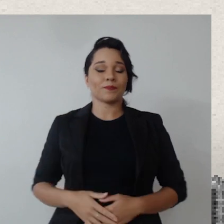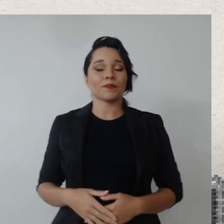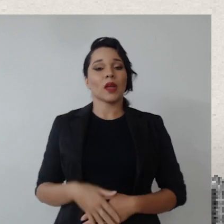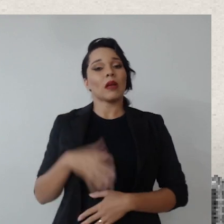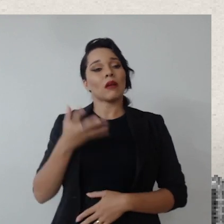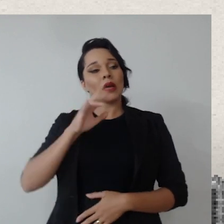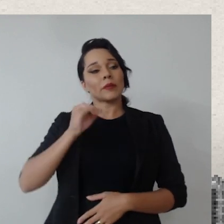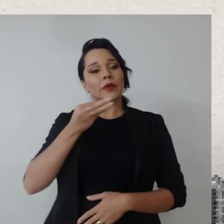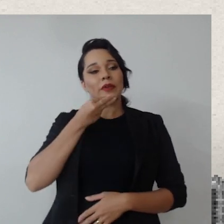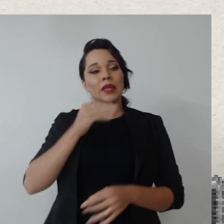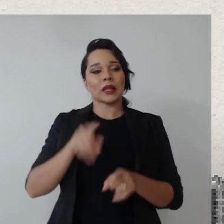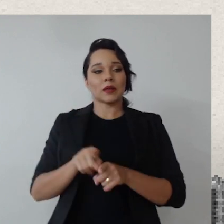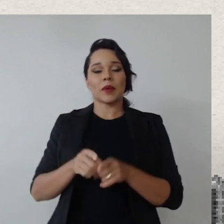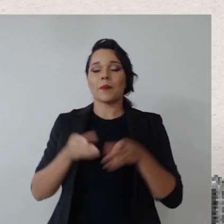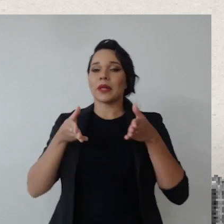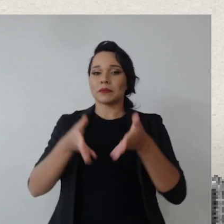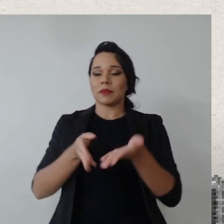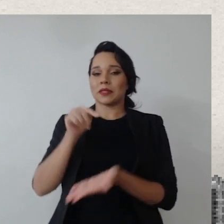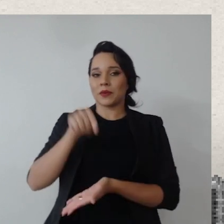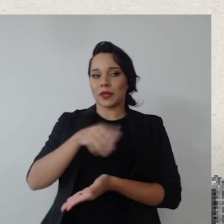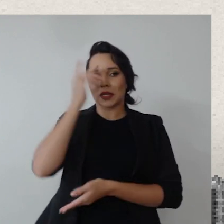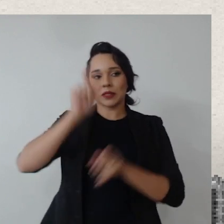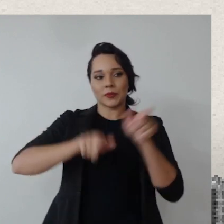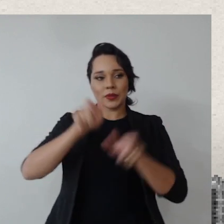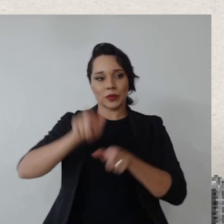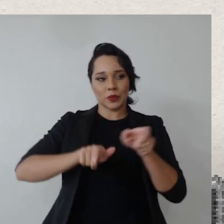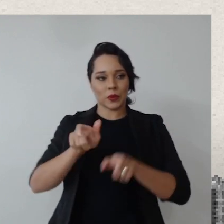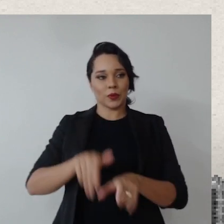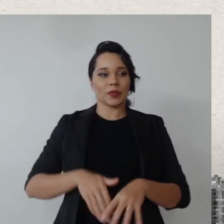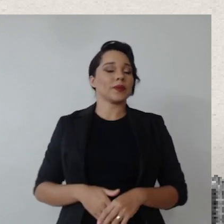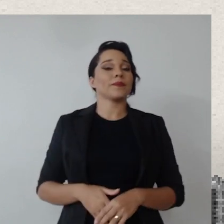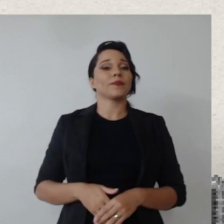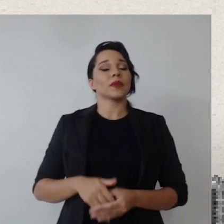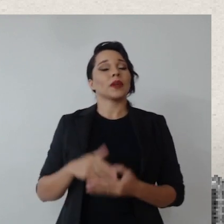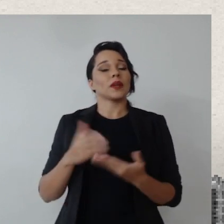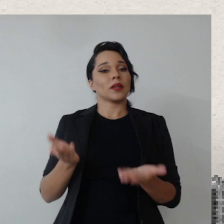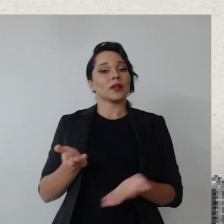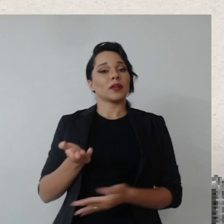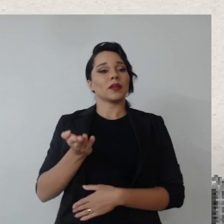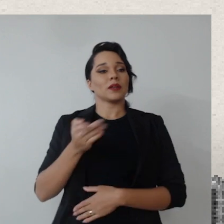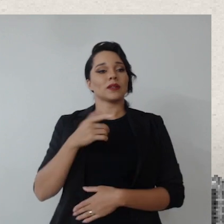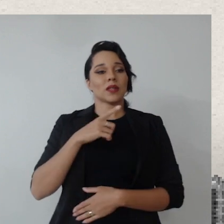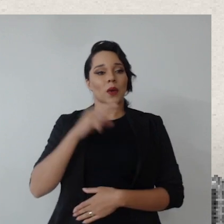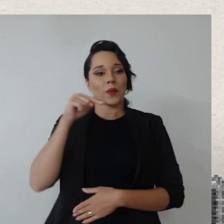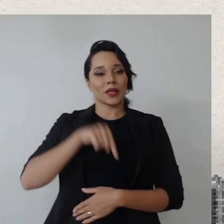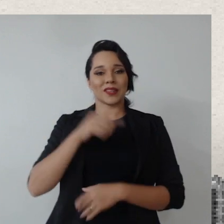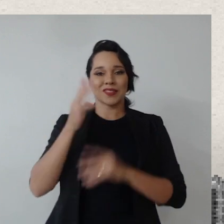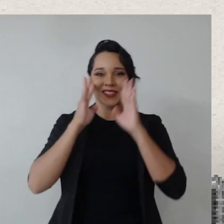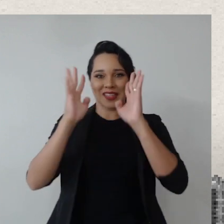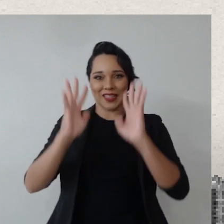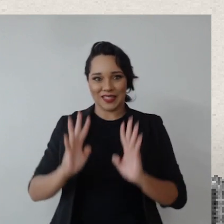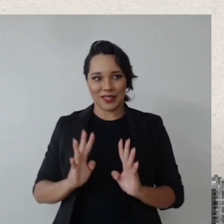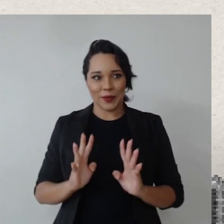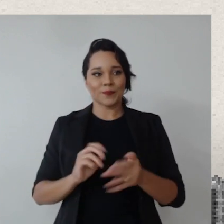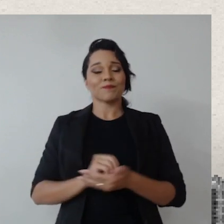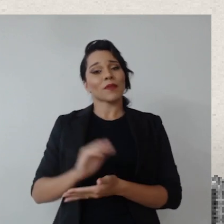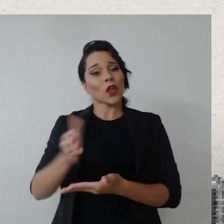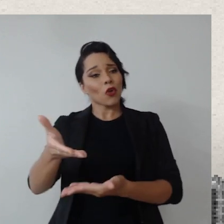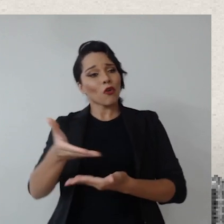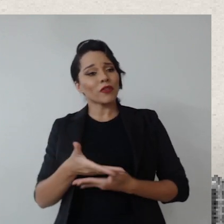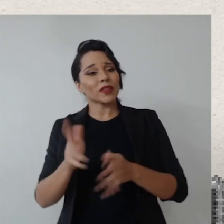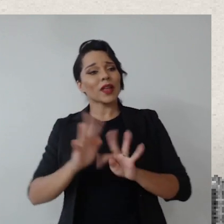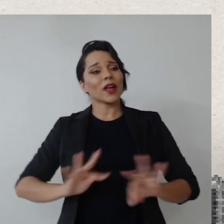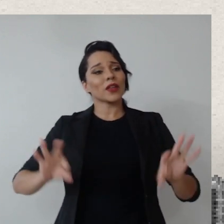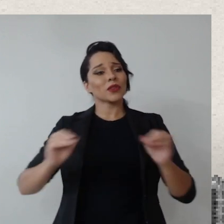eu quero aproveitar a participação aí das pessoas que estão aqui nos ouvindo, né? E